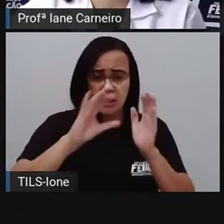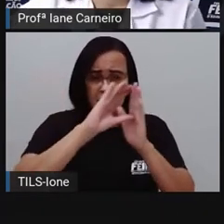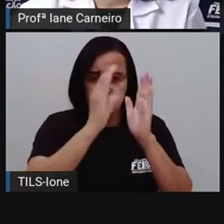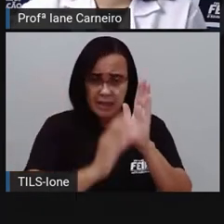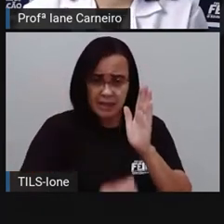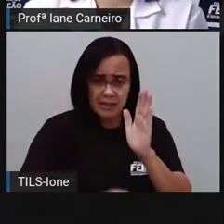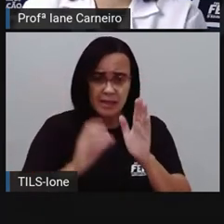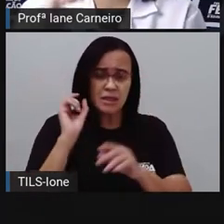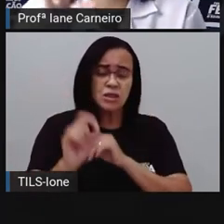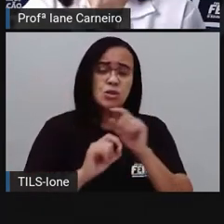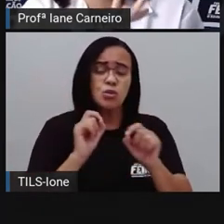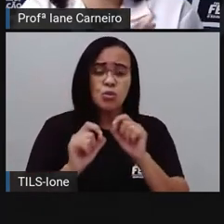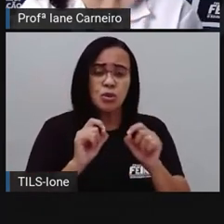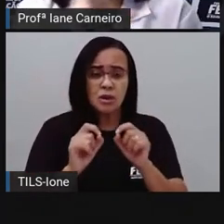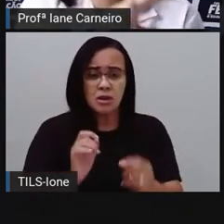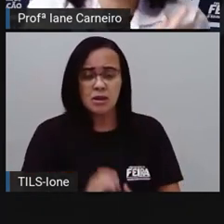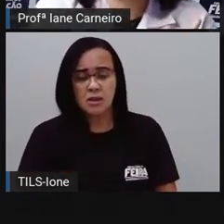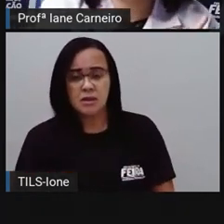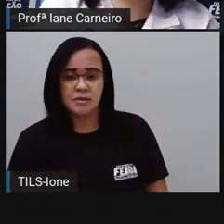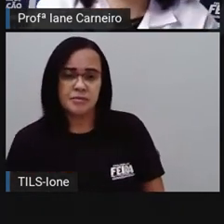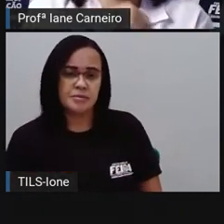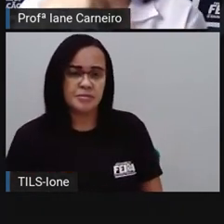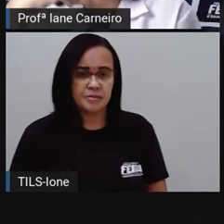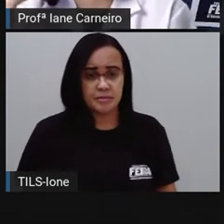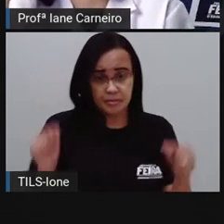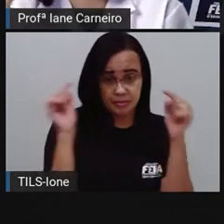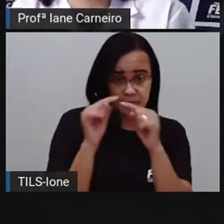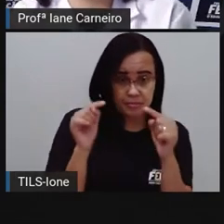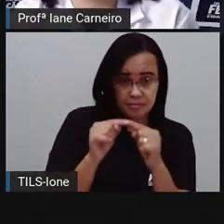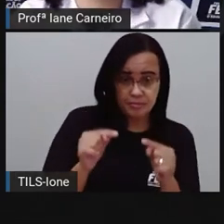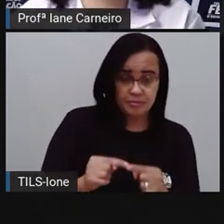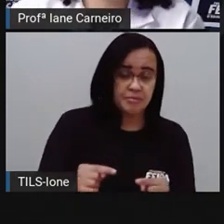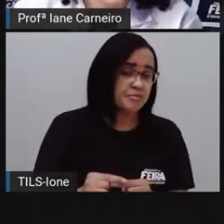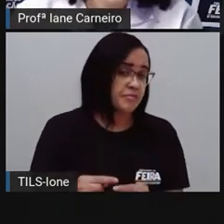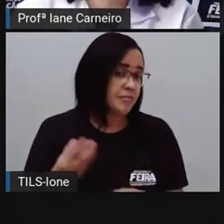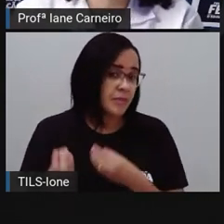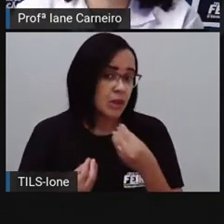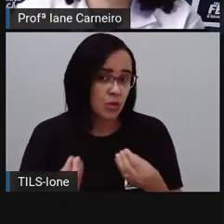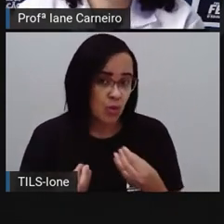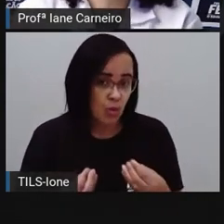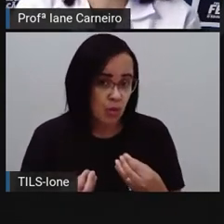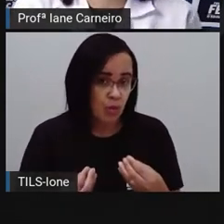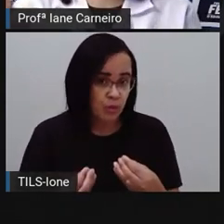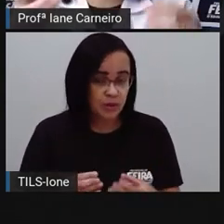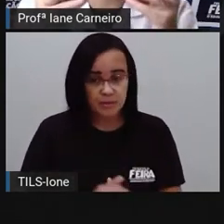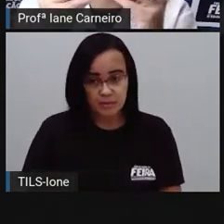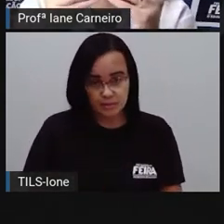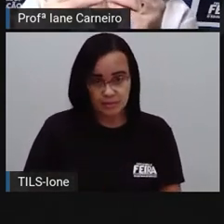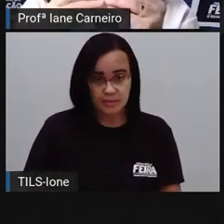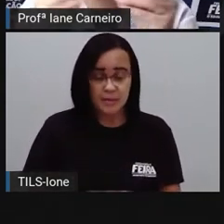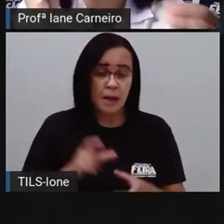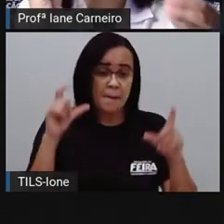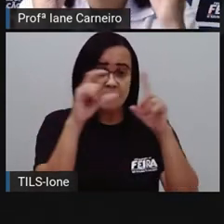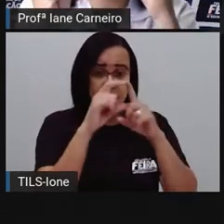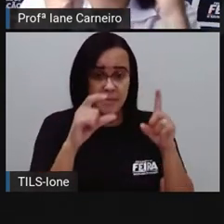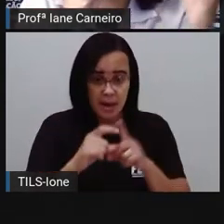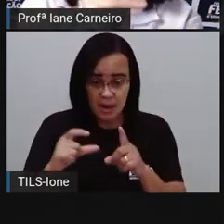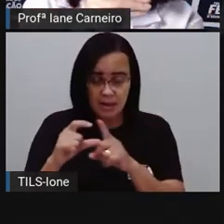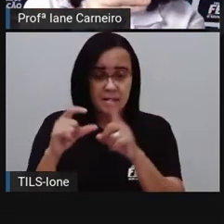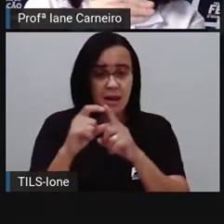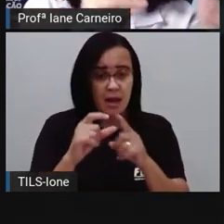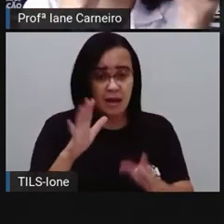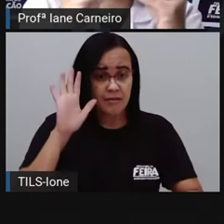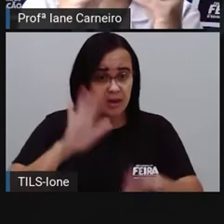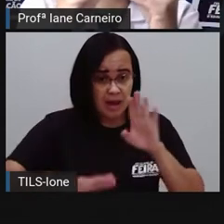são sinônimas e antônimas. O que é isso, Pró, né? São palavras, assim, que têm o mesmo